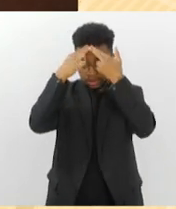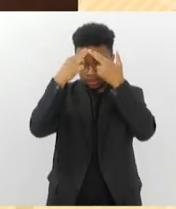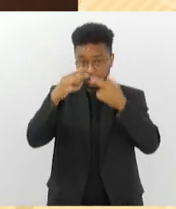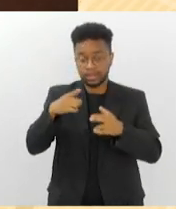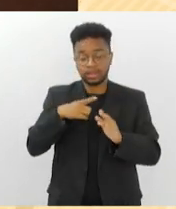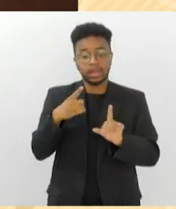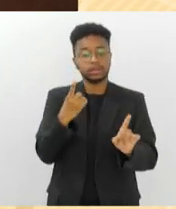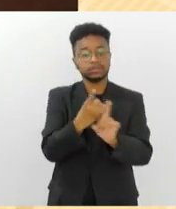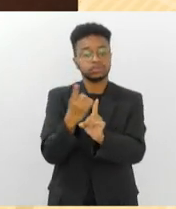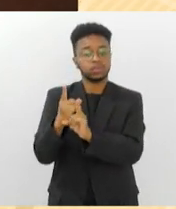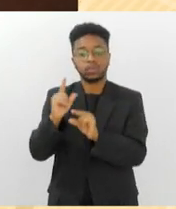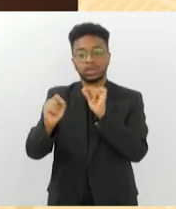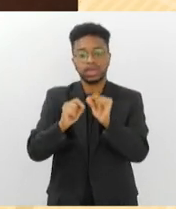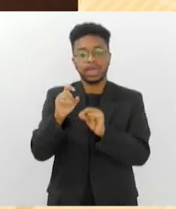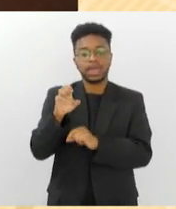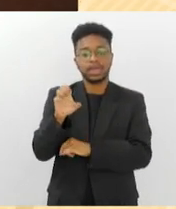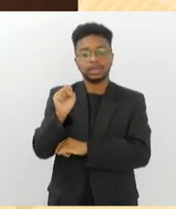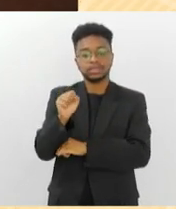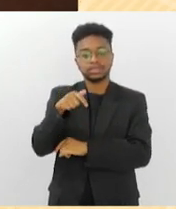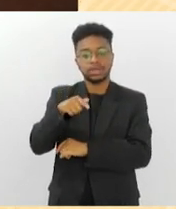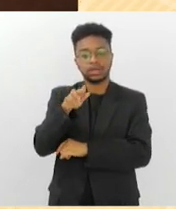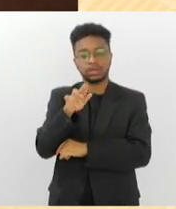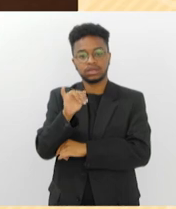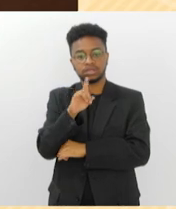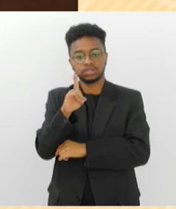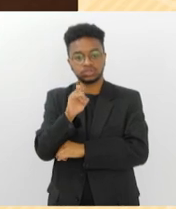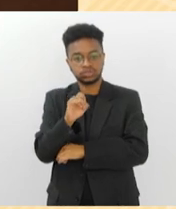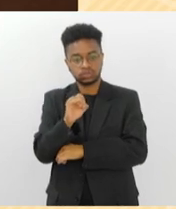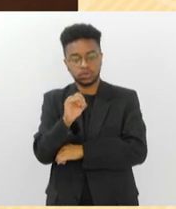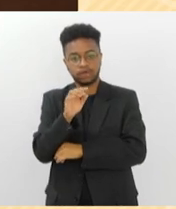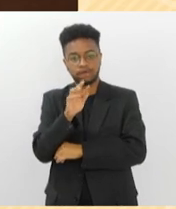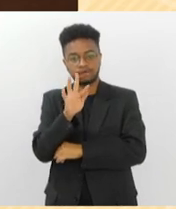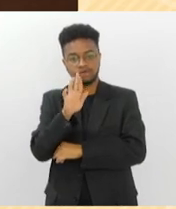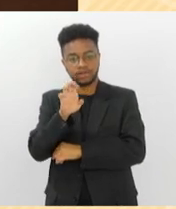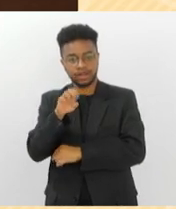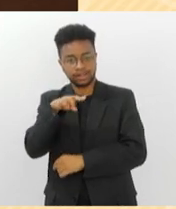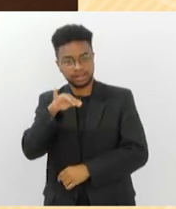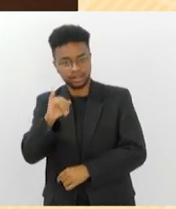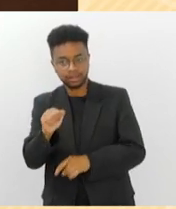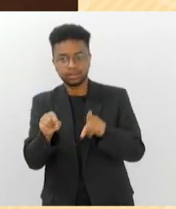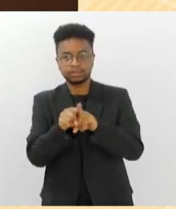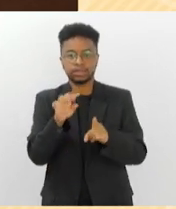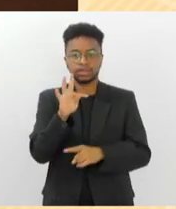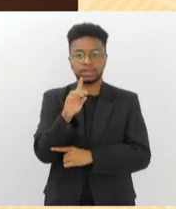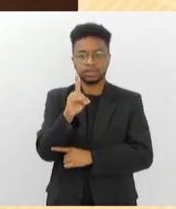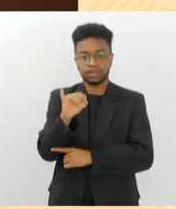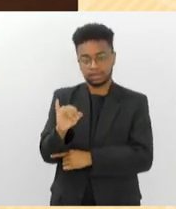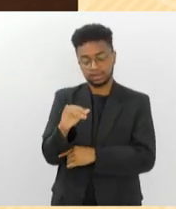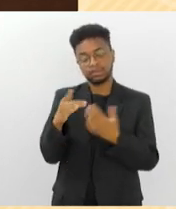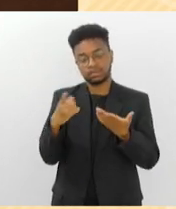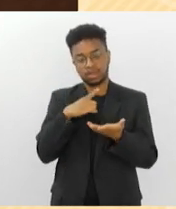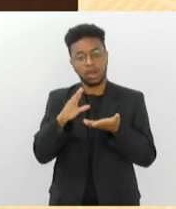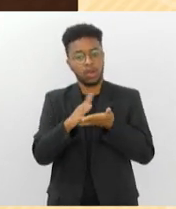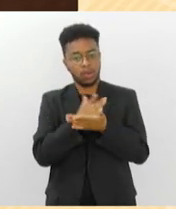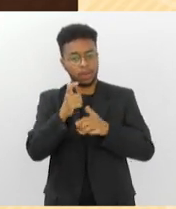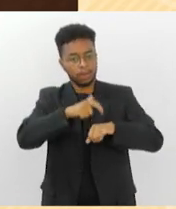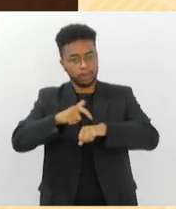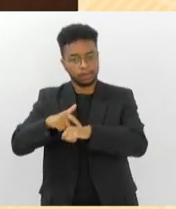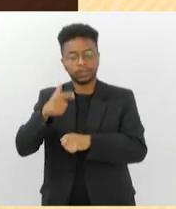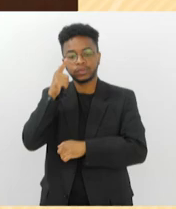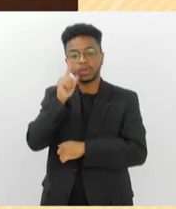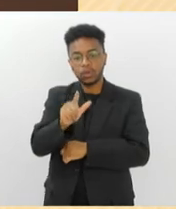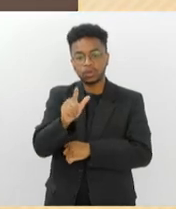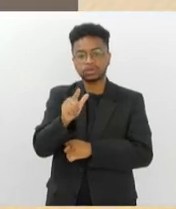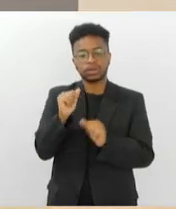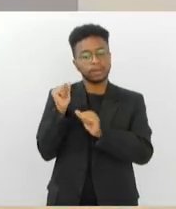esquizofrenia e transtorno dissociativo de identidade. Em determinados momentos, ela consegue sair do seu estado